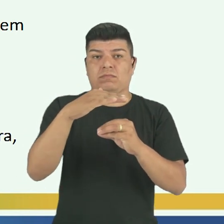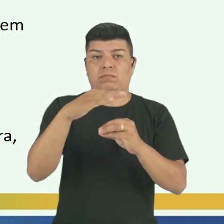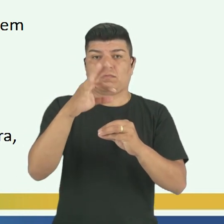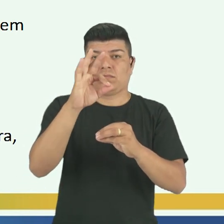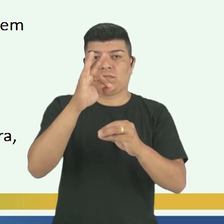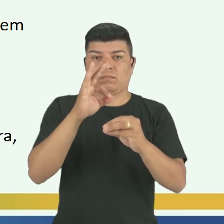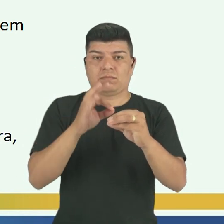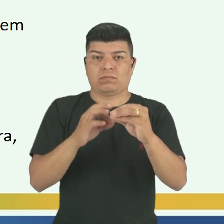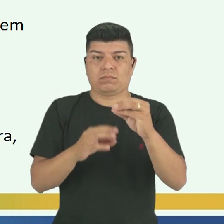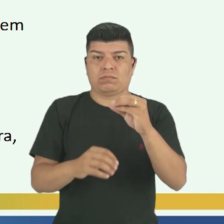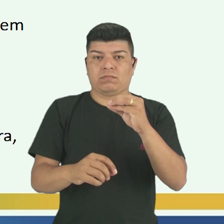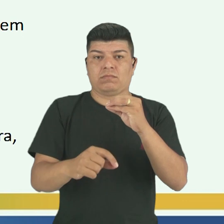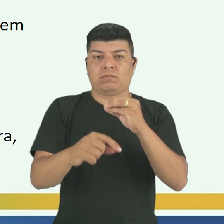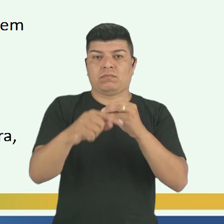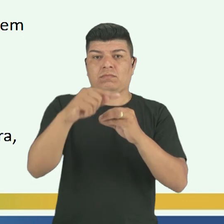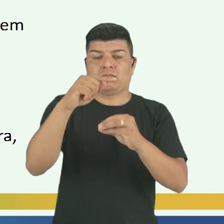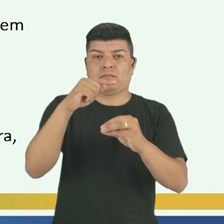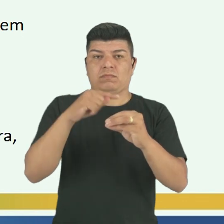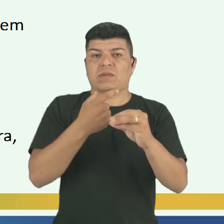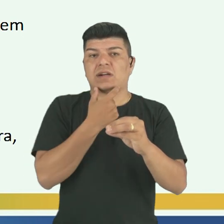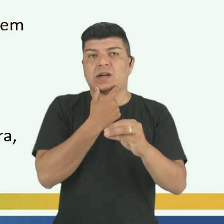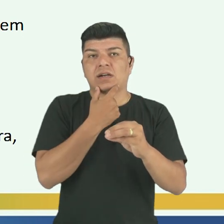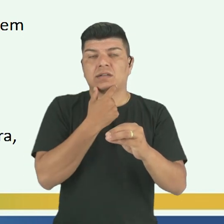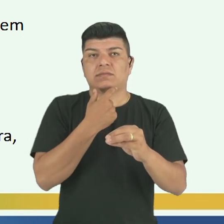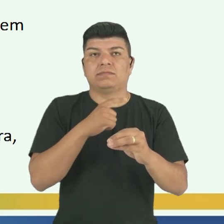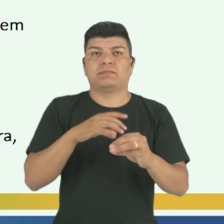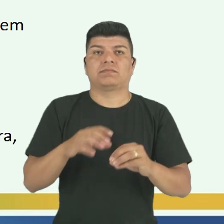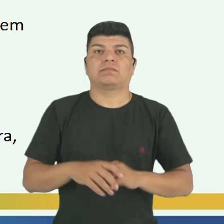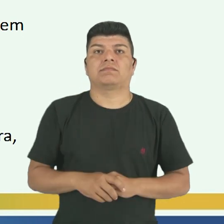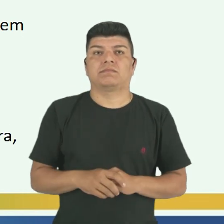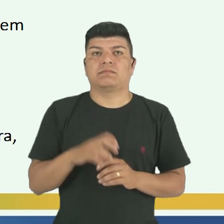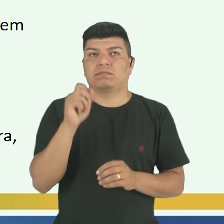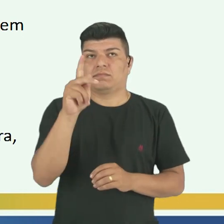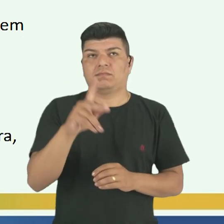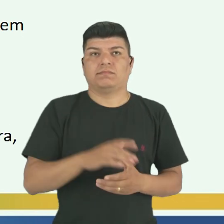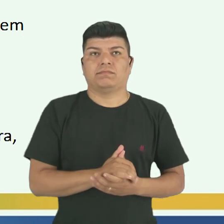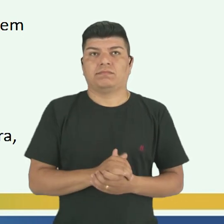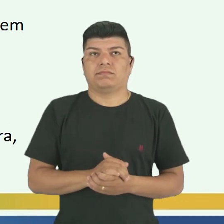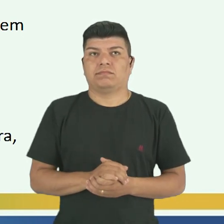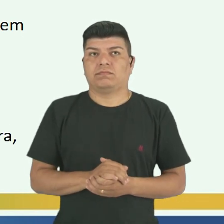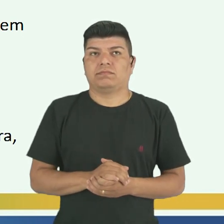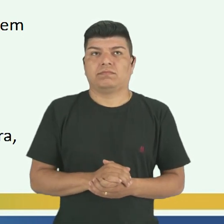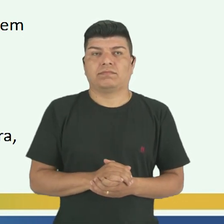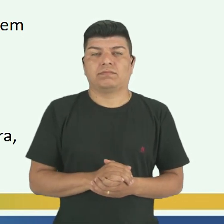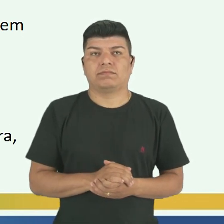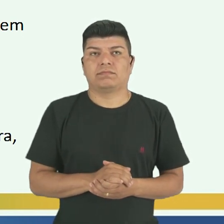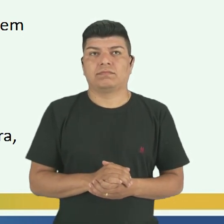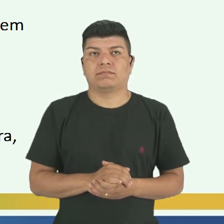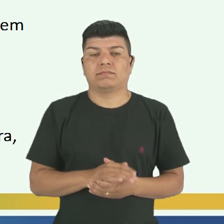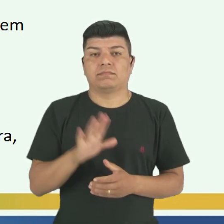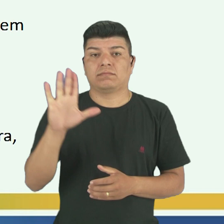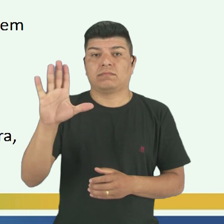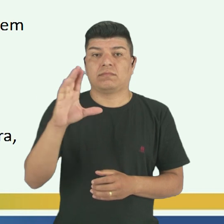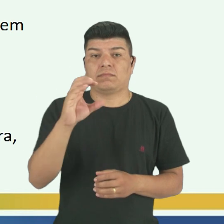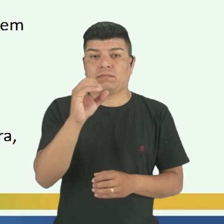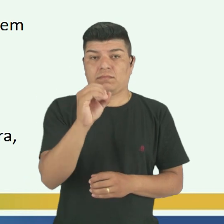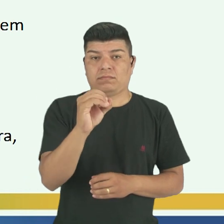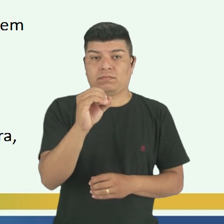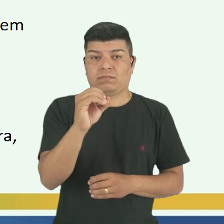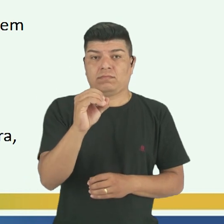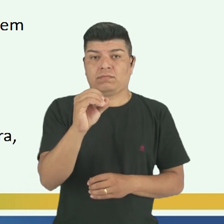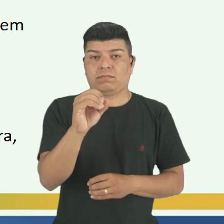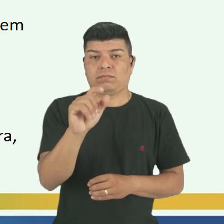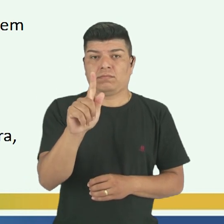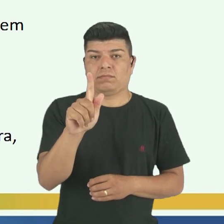Greenwich, ali na Inglaterra. Ok? Tá bom? E aí, gente, lá marca 0 graus.